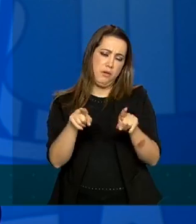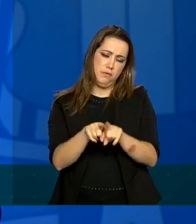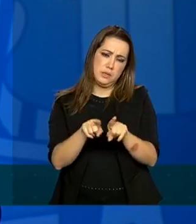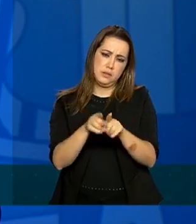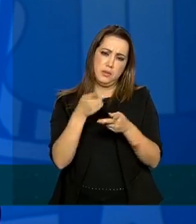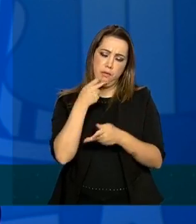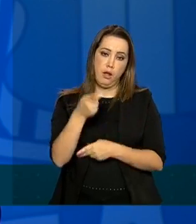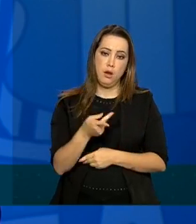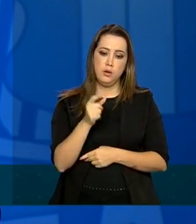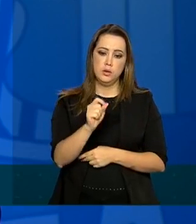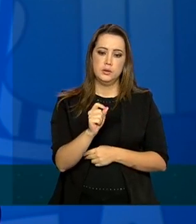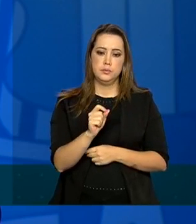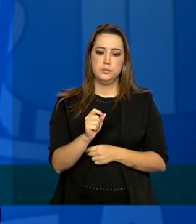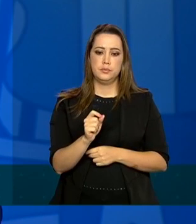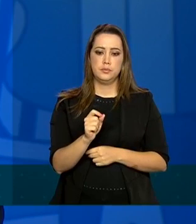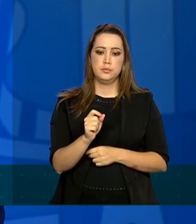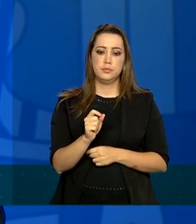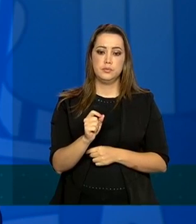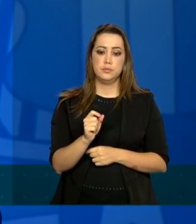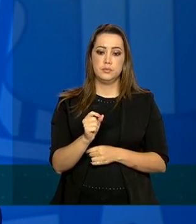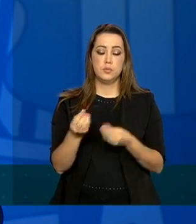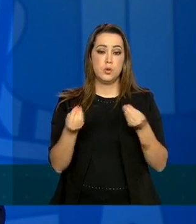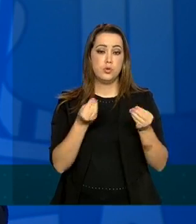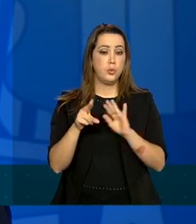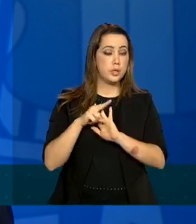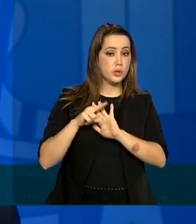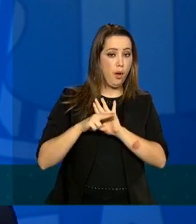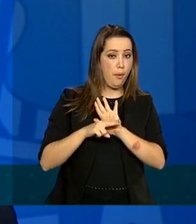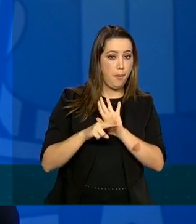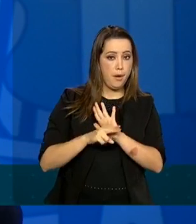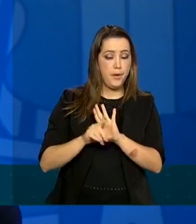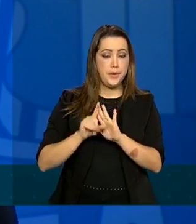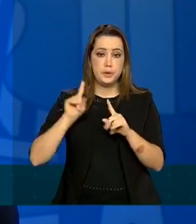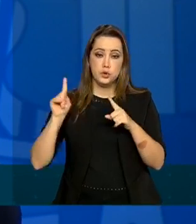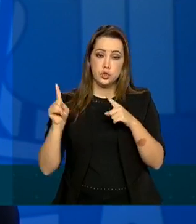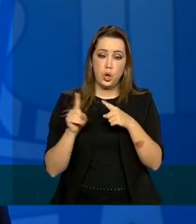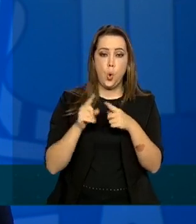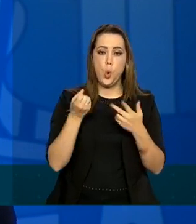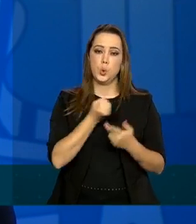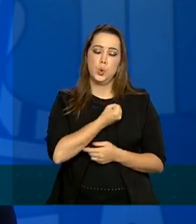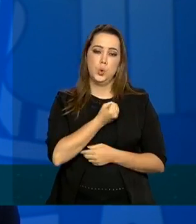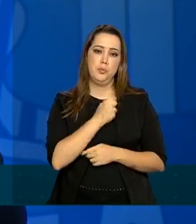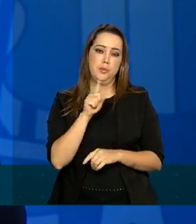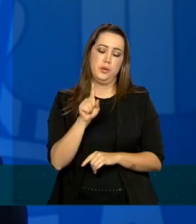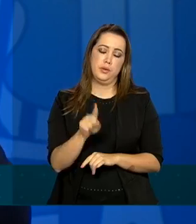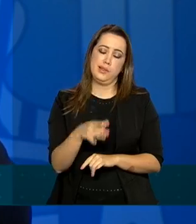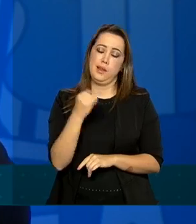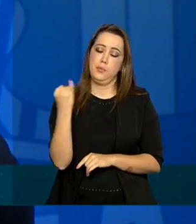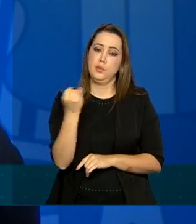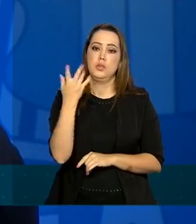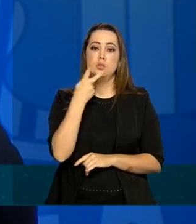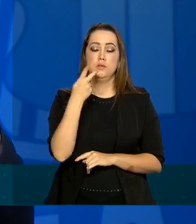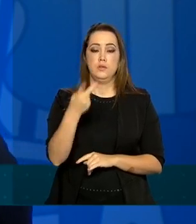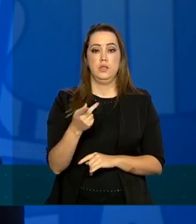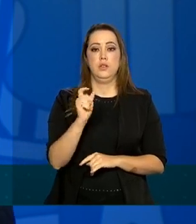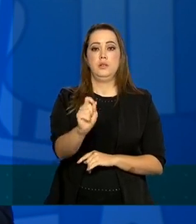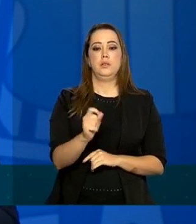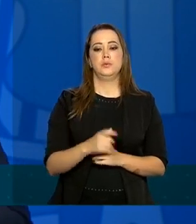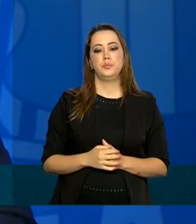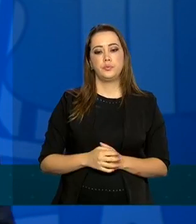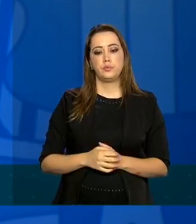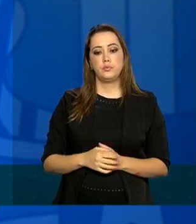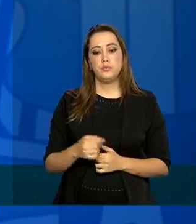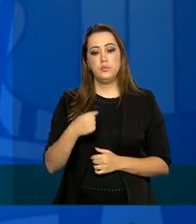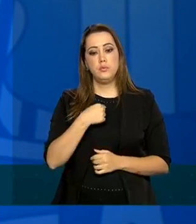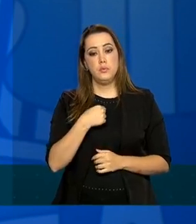se eu só me recordar sobre as medidas baseadas nos números acho que o importante é enfatizar que o que eu tenho